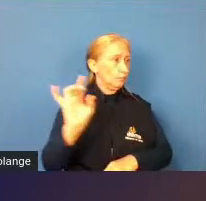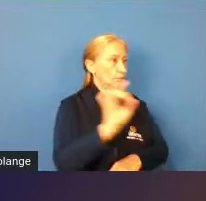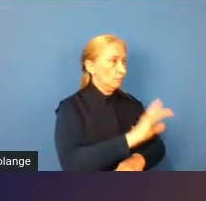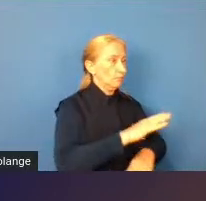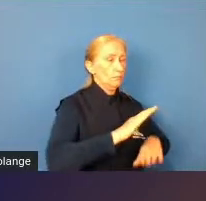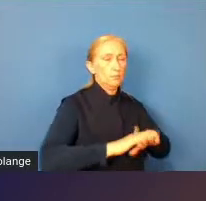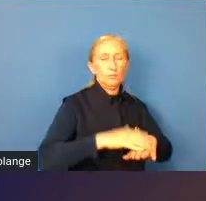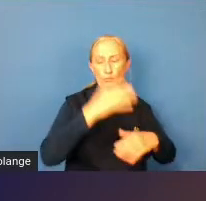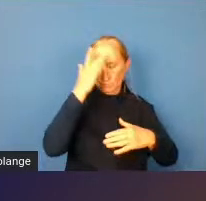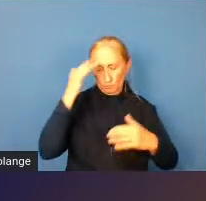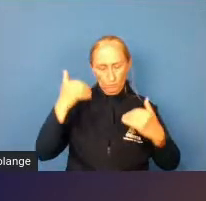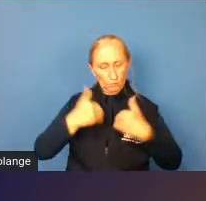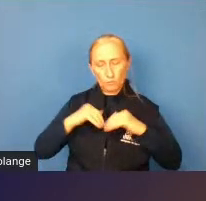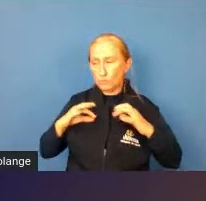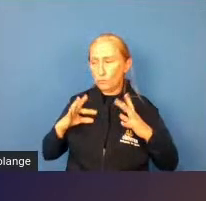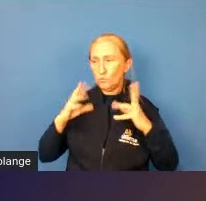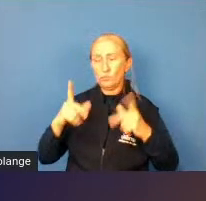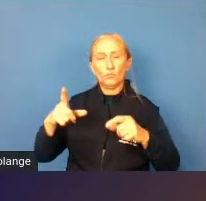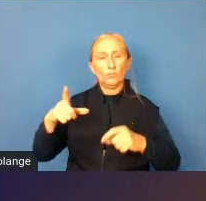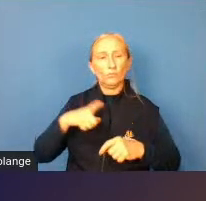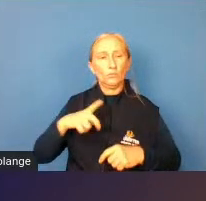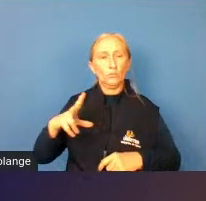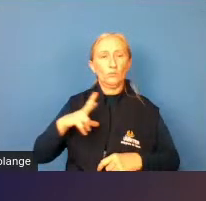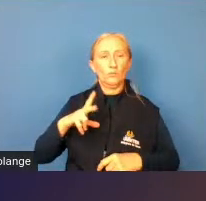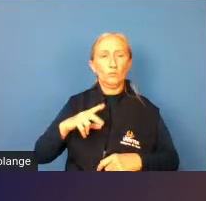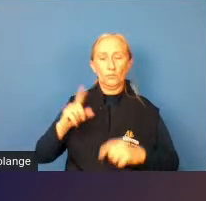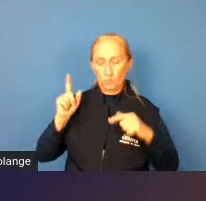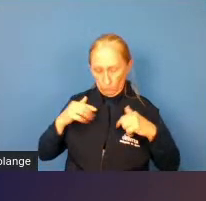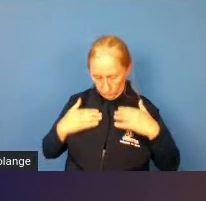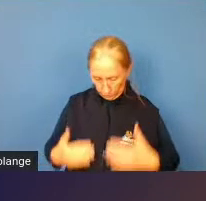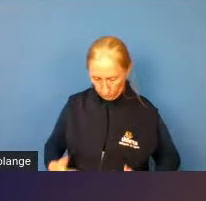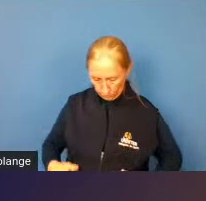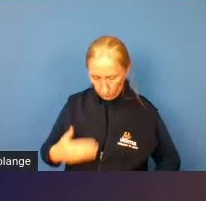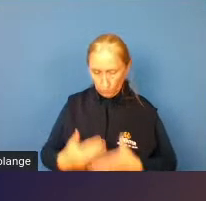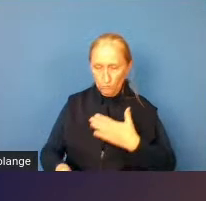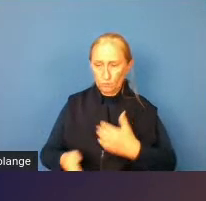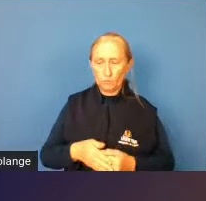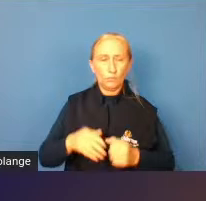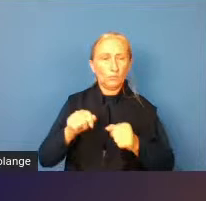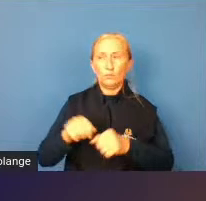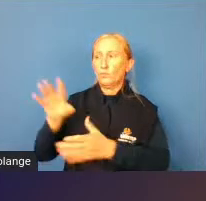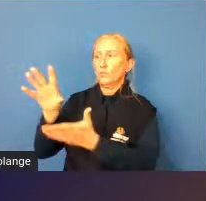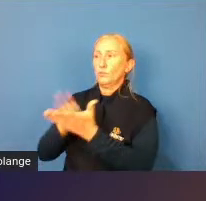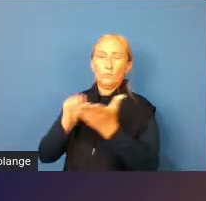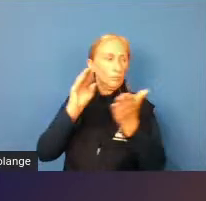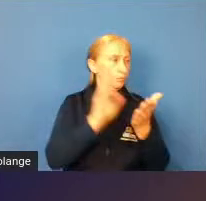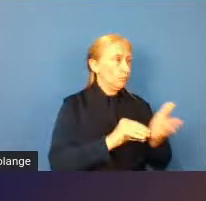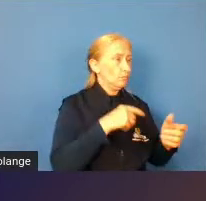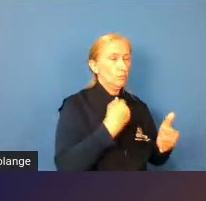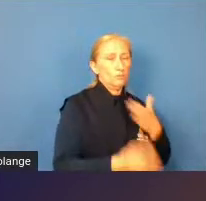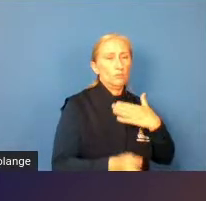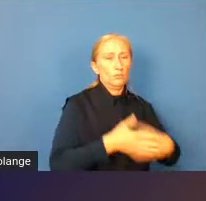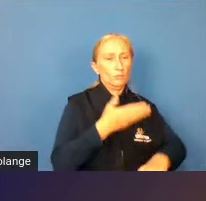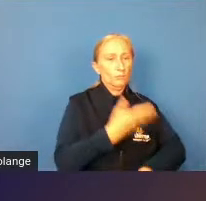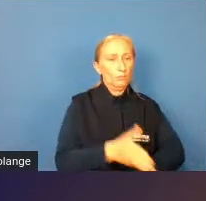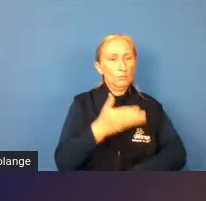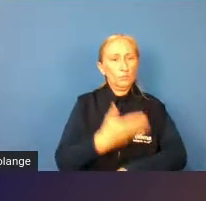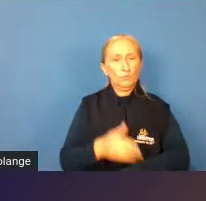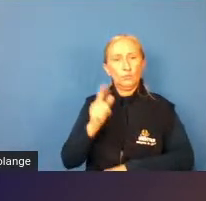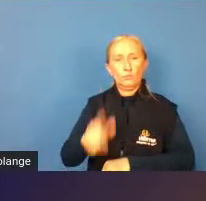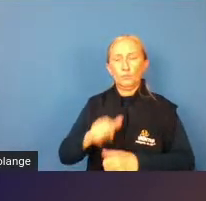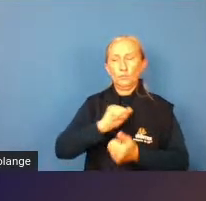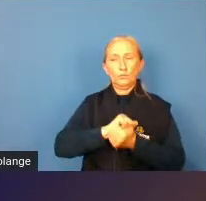autista ou de pessoa comum todo mundo tem sua individualidade biológica a gente não tem como fazer Ctrl-C Ctrl-V para qualquer tipo de treino para qualquer tipo de